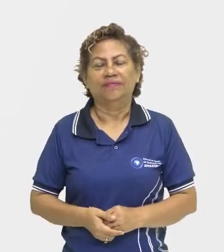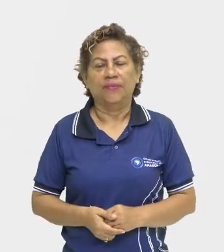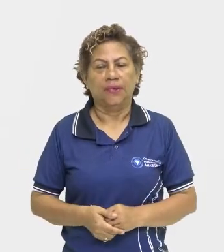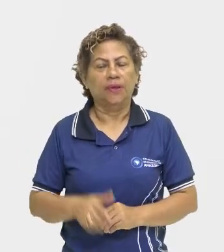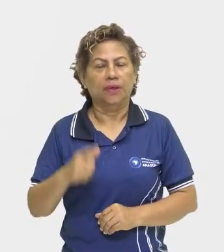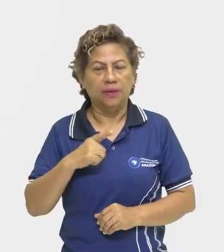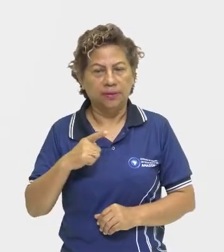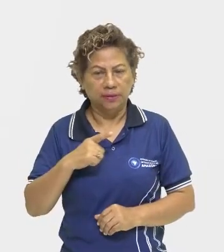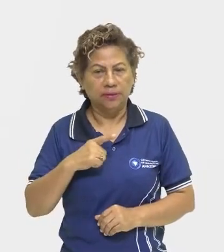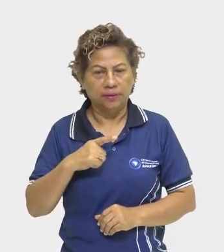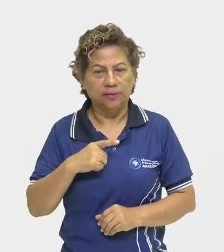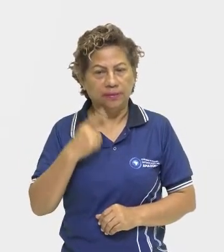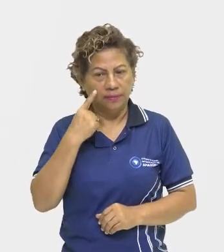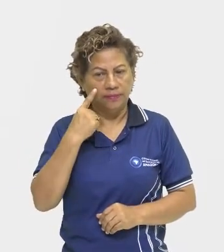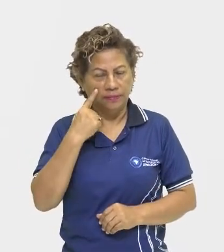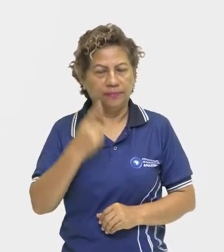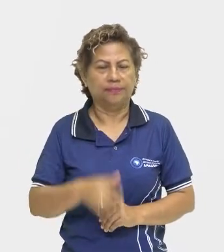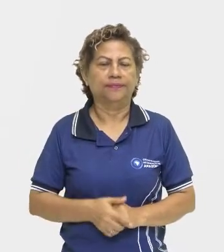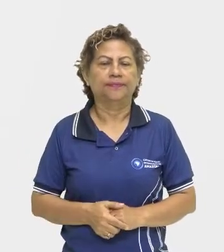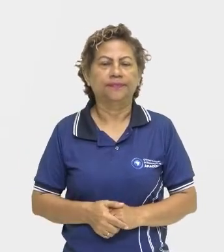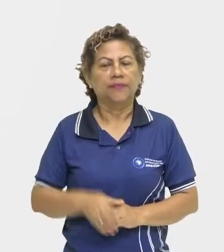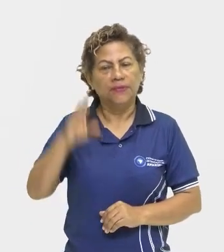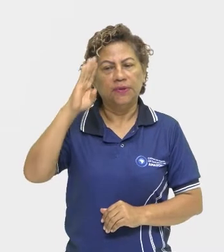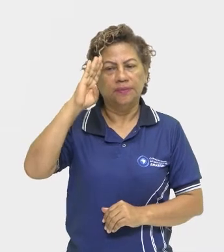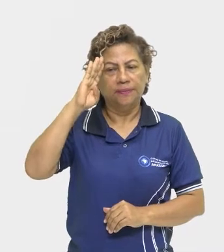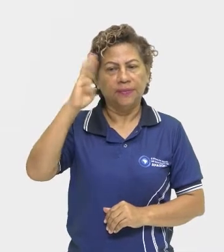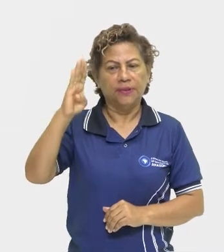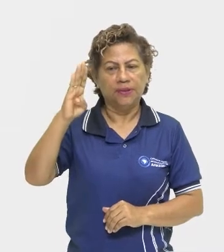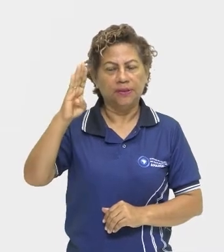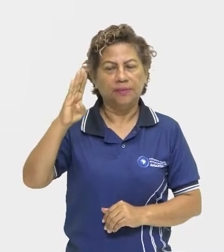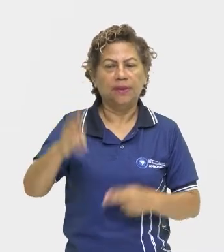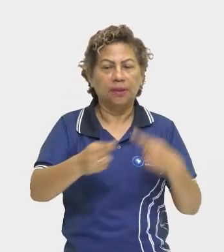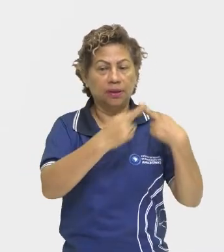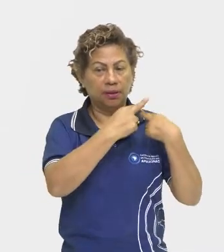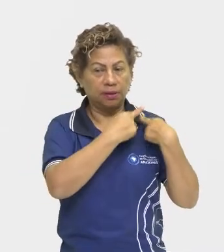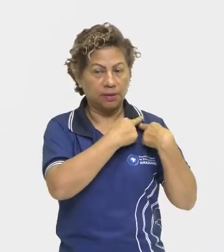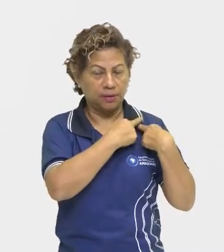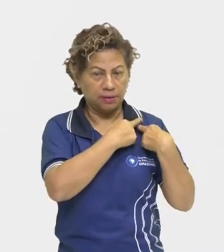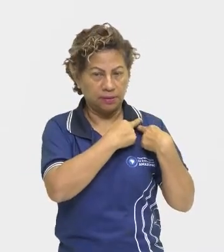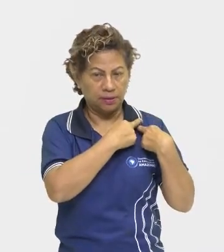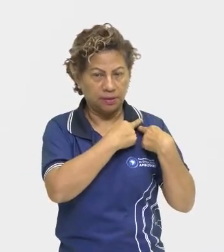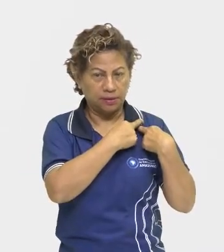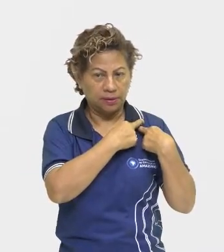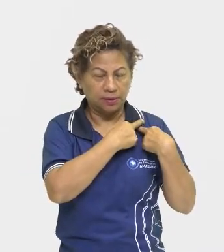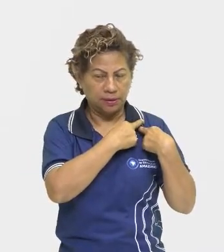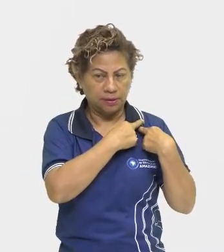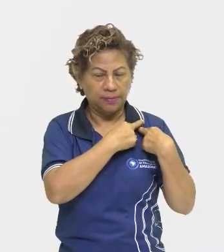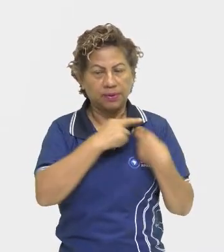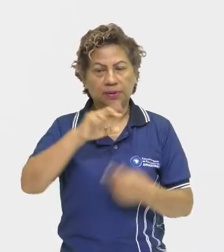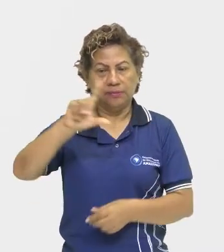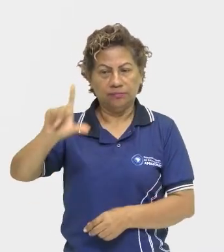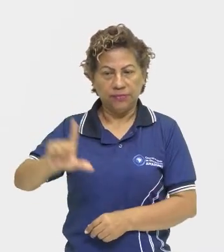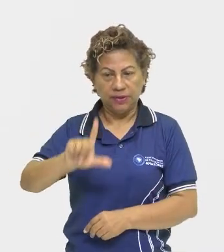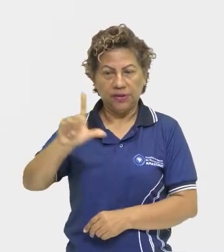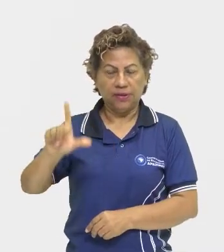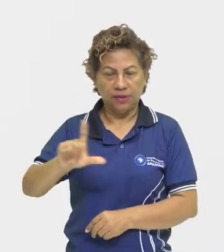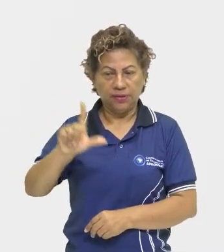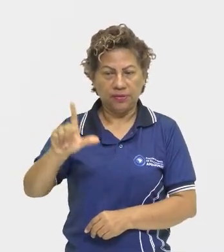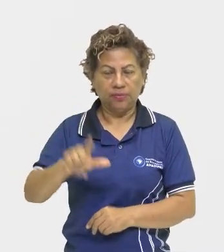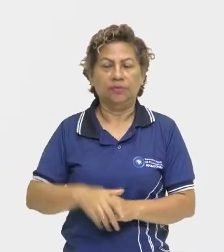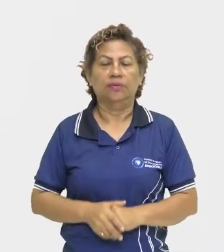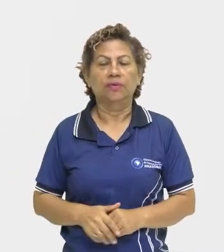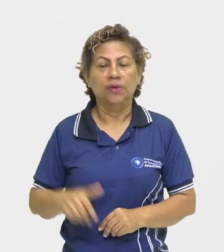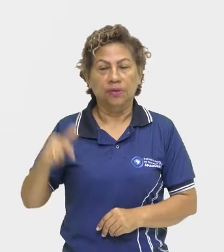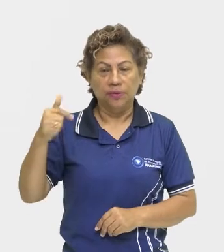ela tem esses três nomes aí. Então, os principais responsáveis por esta produção literária do quentismo